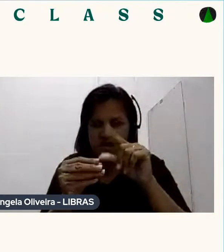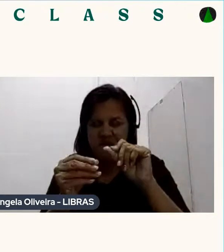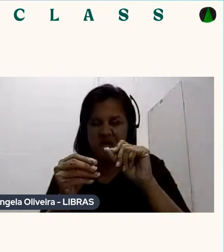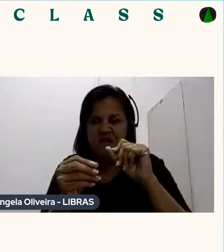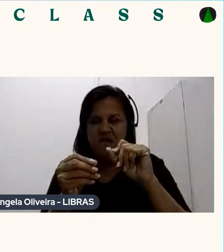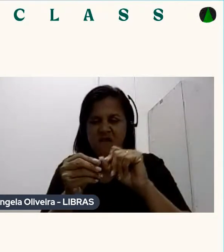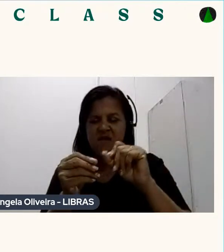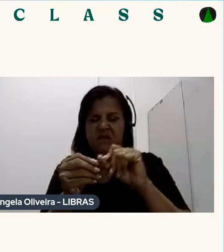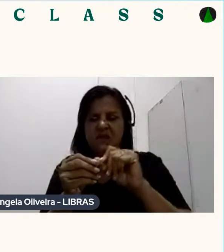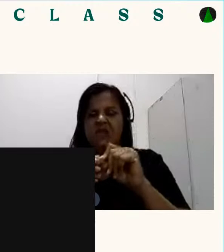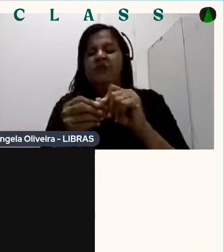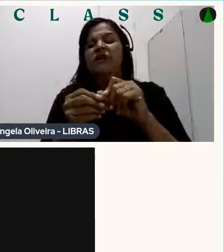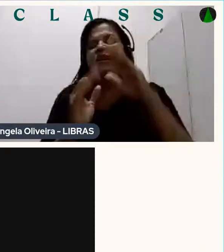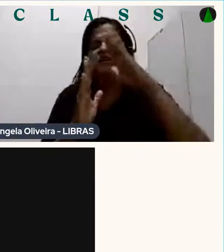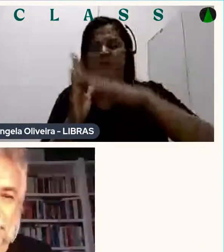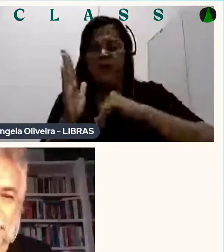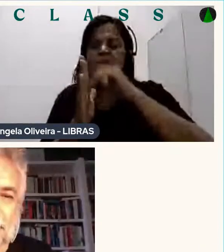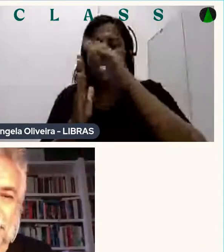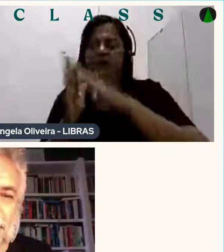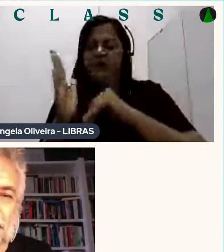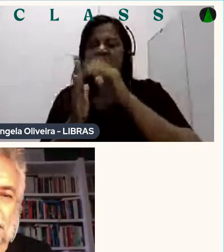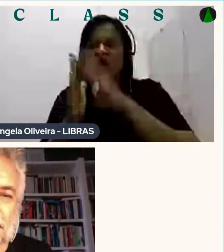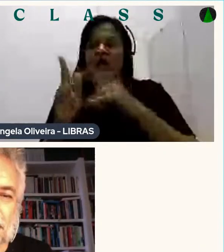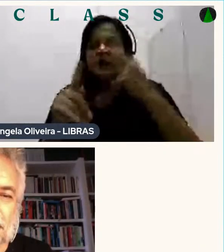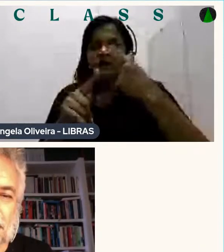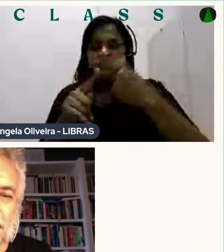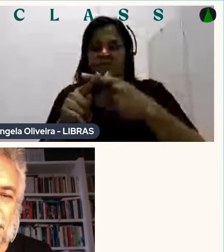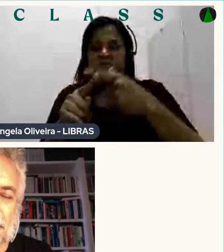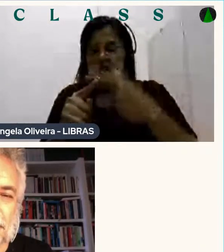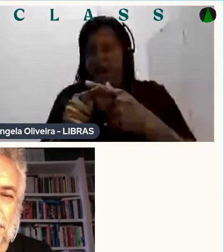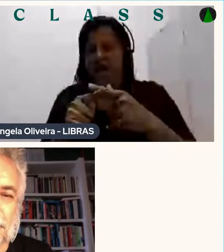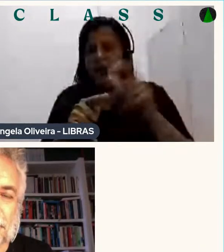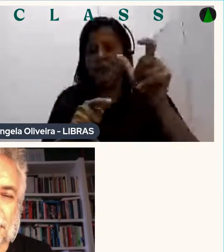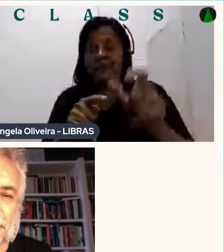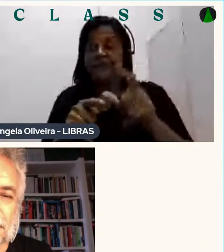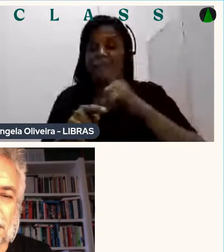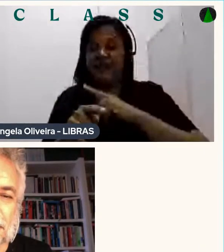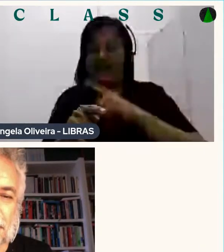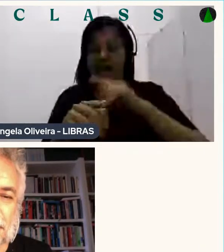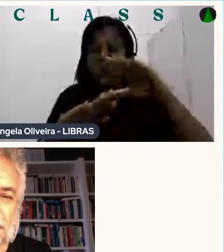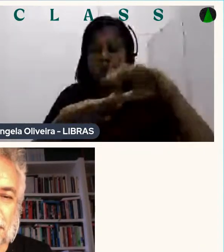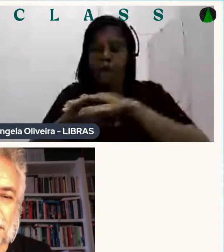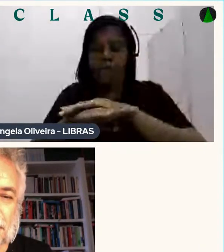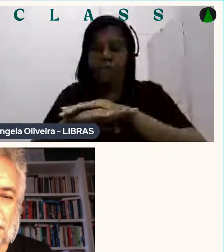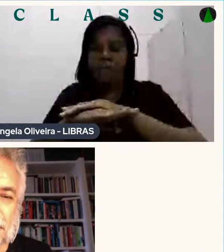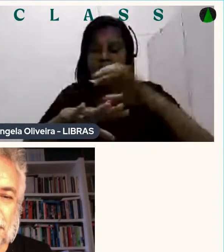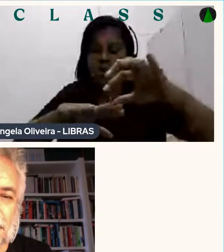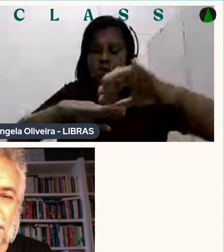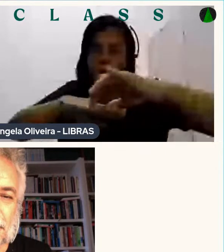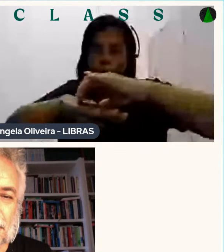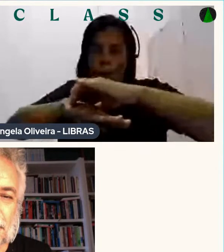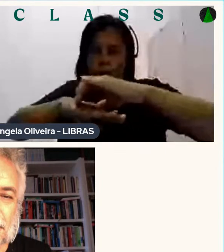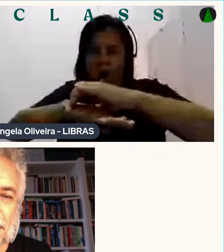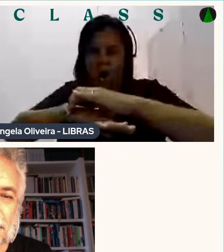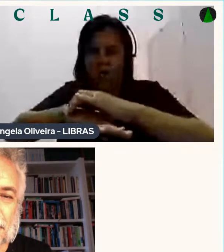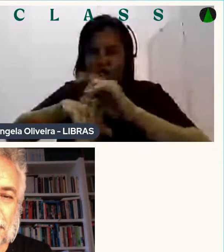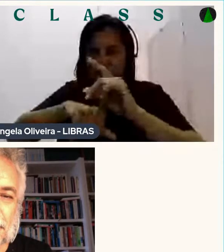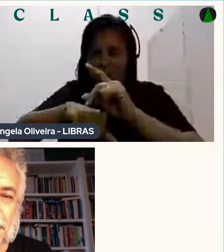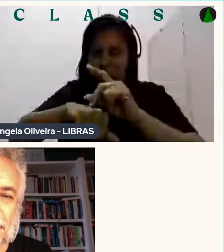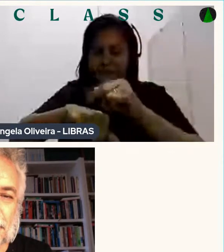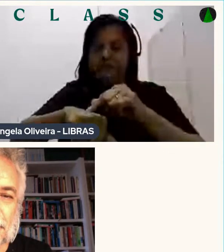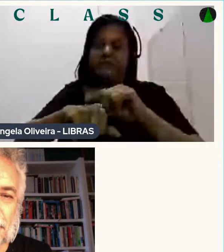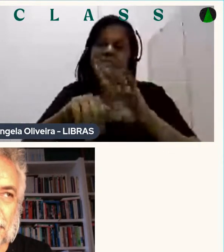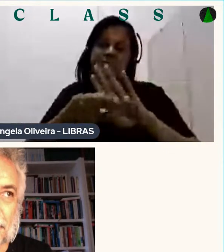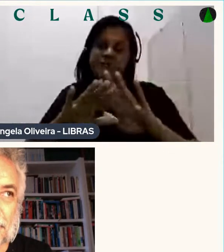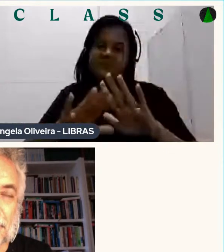personagem Tem uma mão Com uma luvinha É uma Pintura Mas isso Já está com arame Permite você